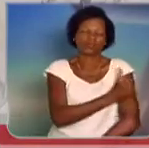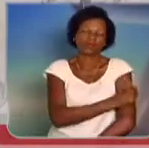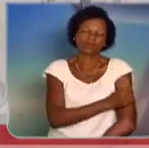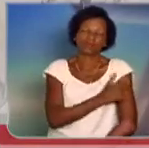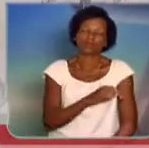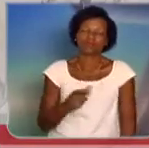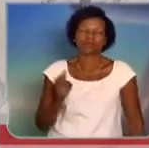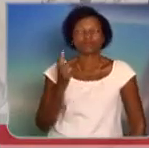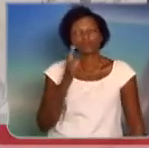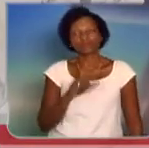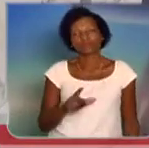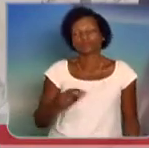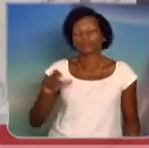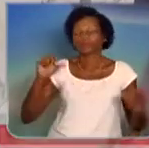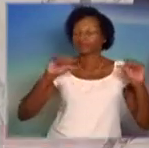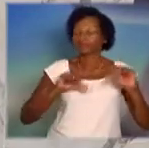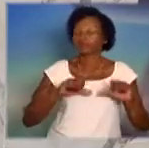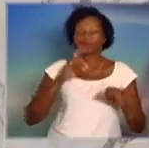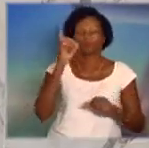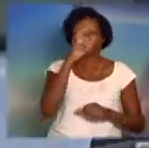está num estado calamitoso. Muito obrigado, senhor presidente.